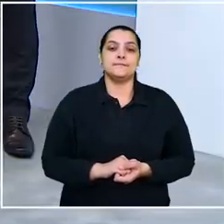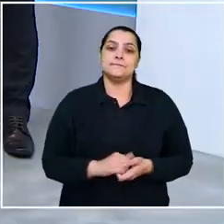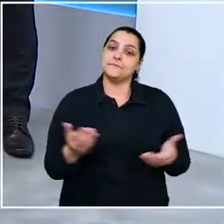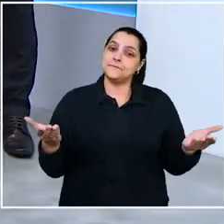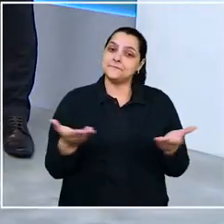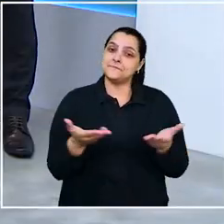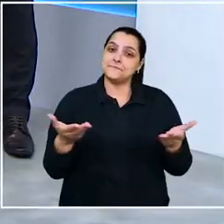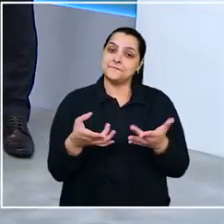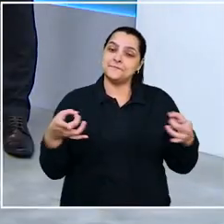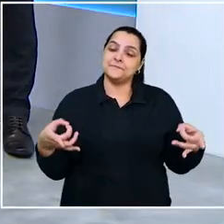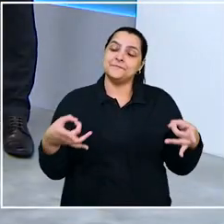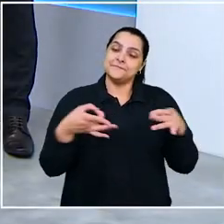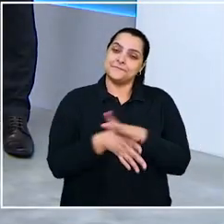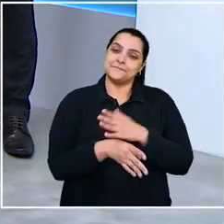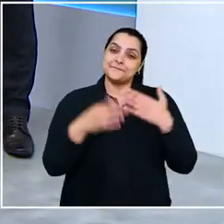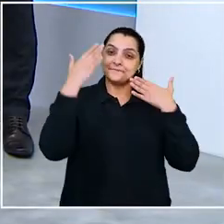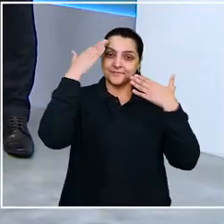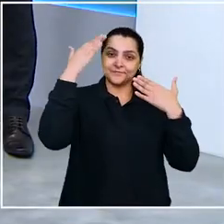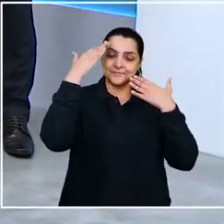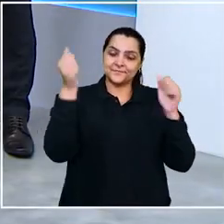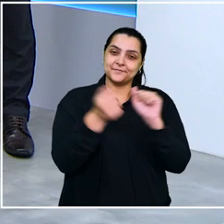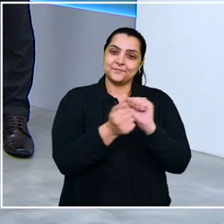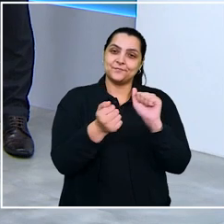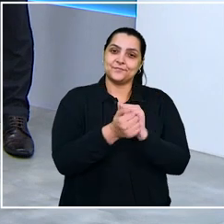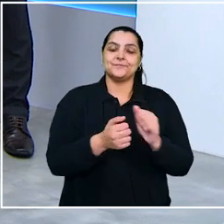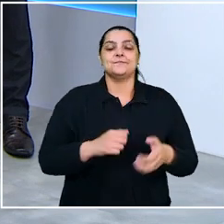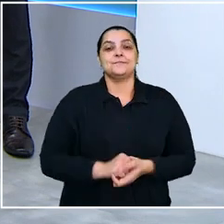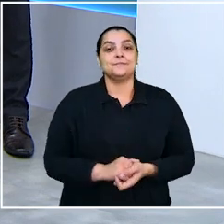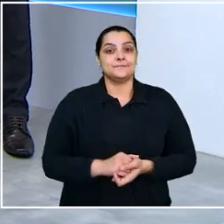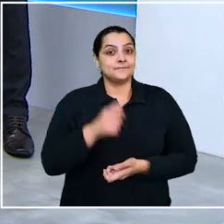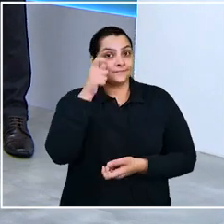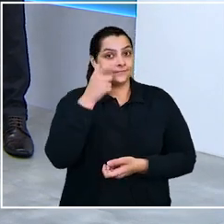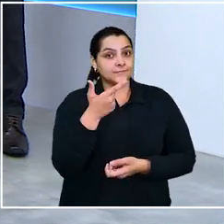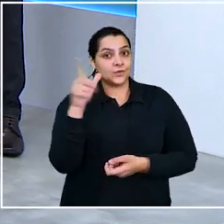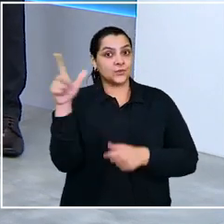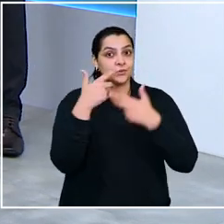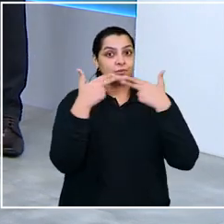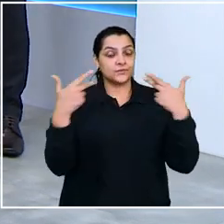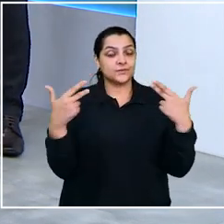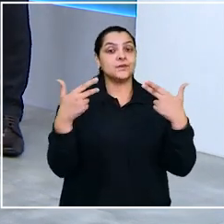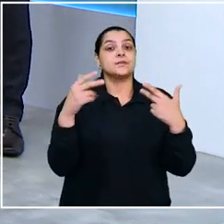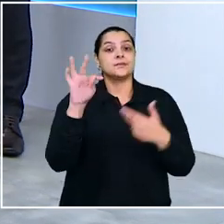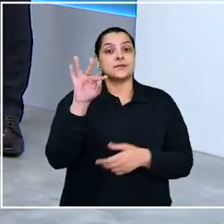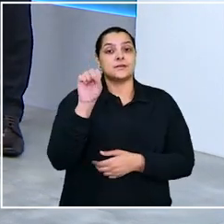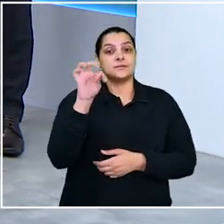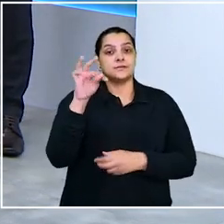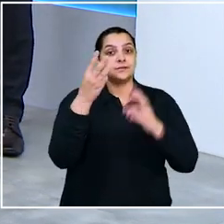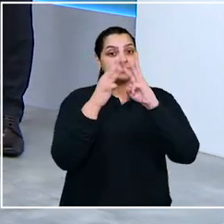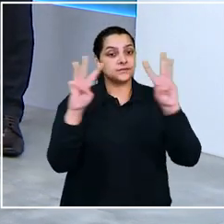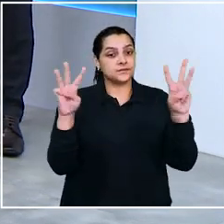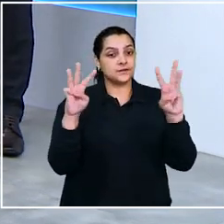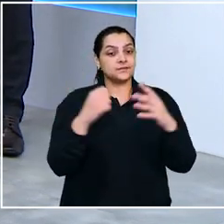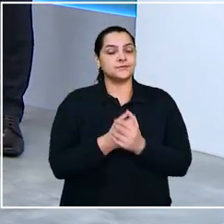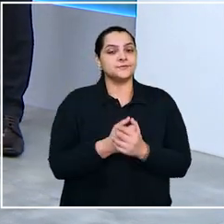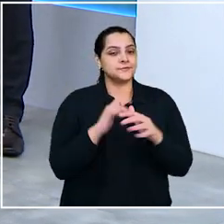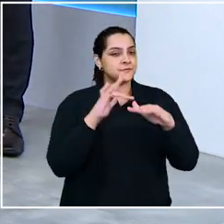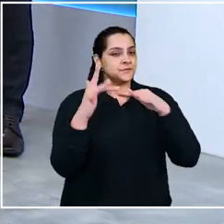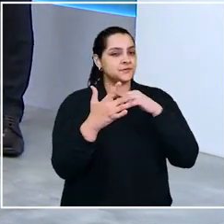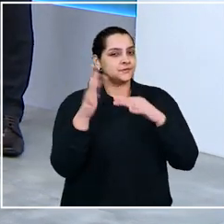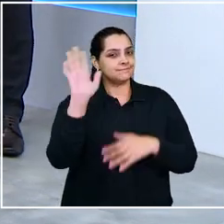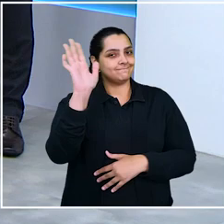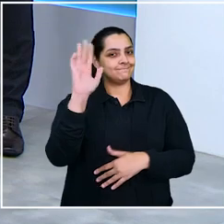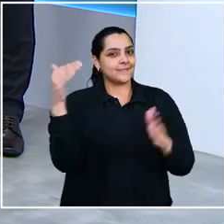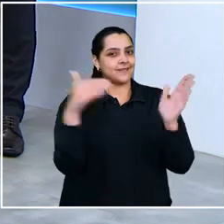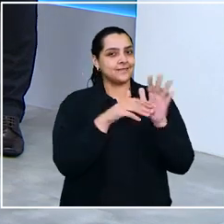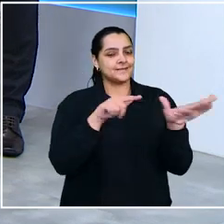Bom, por hoje a gente fica por aqui. Obrigado pela companhia. Acompanhe outras notícias do TST também pelo site e mídias sociais.